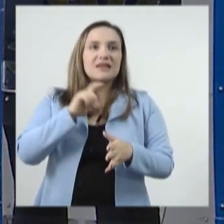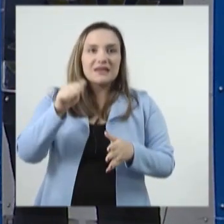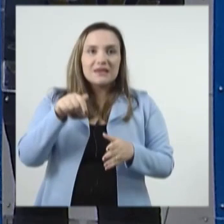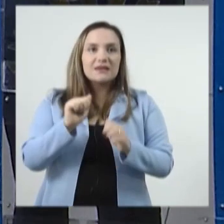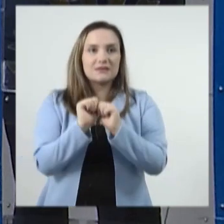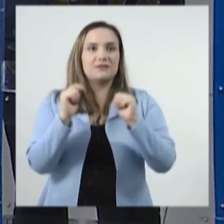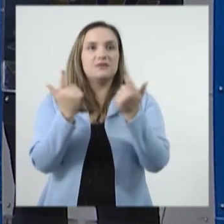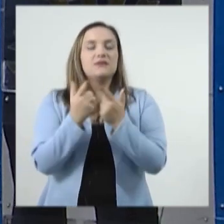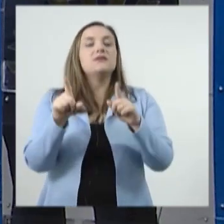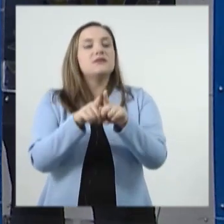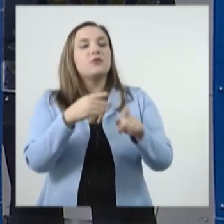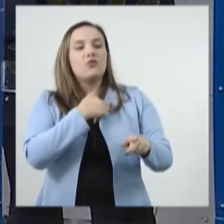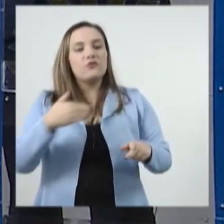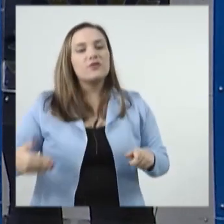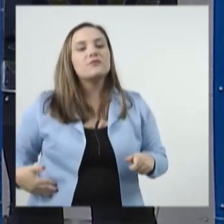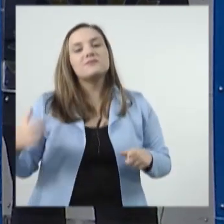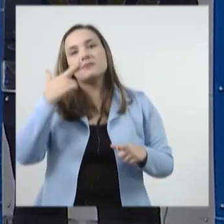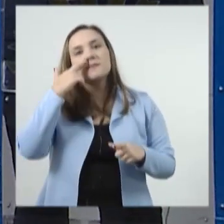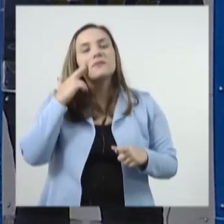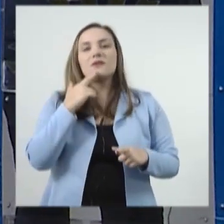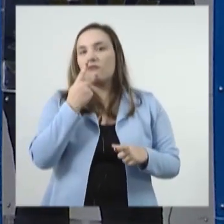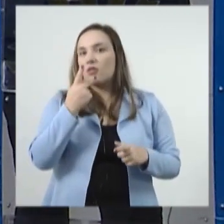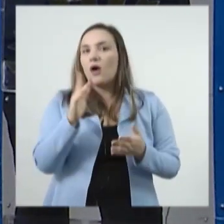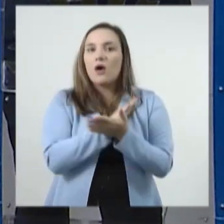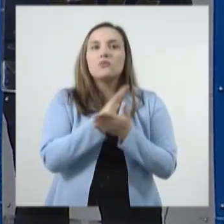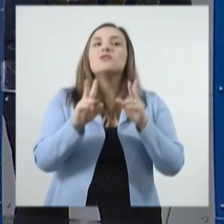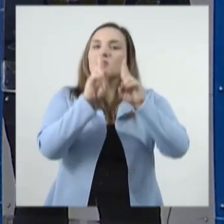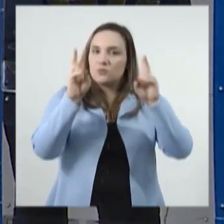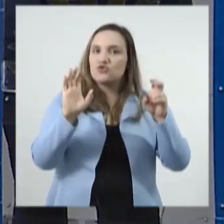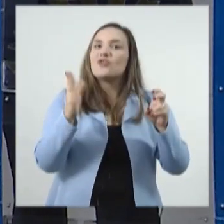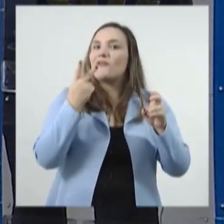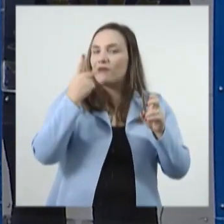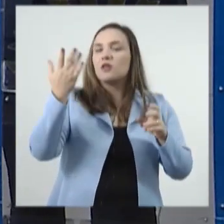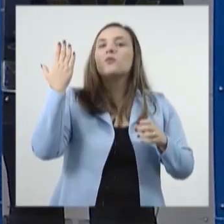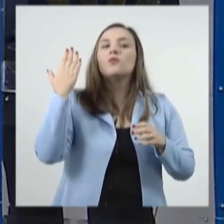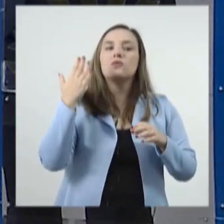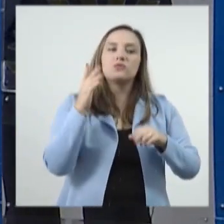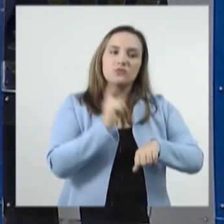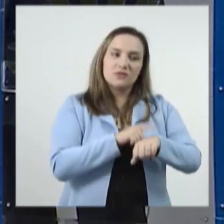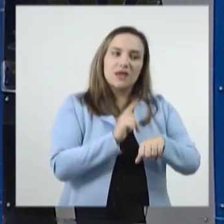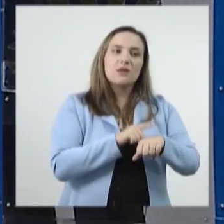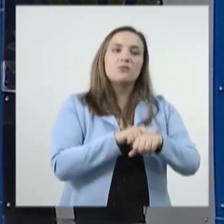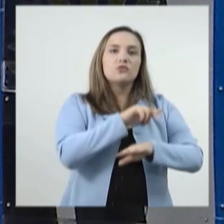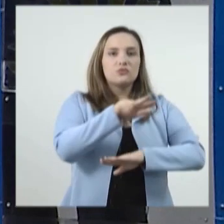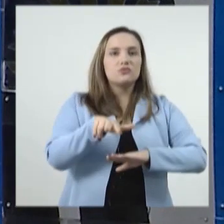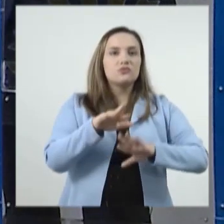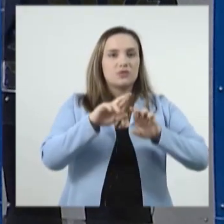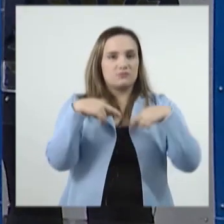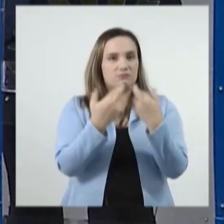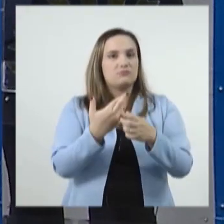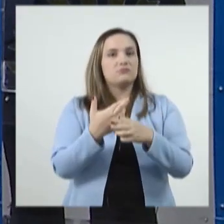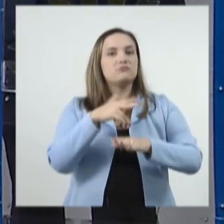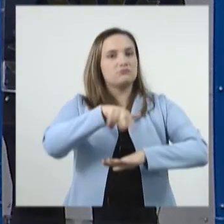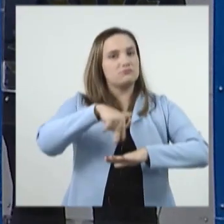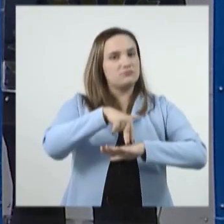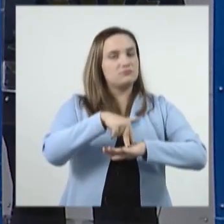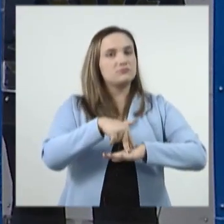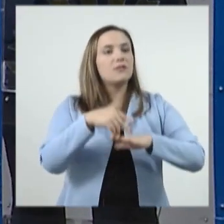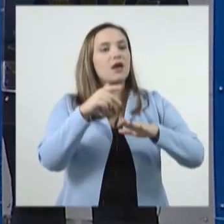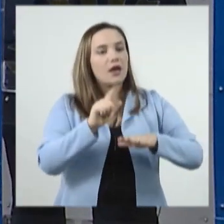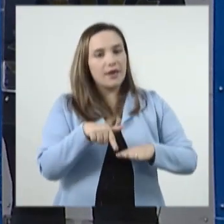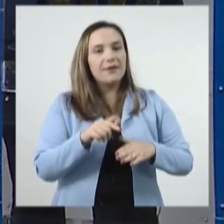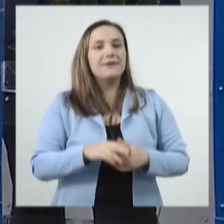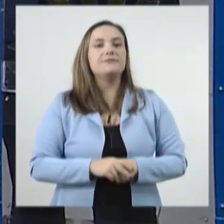Leis, e o governador Eduardo Riedel reforçou algumas questões que ele já tinha dito durante seu pronunciamento na sessão solene de instalação da